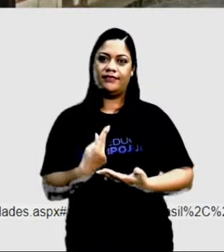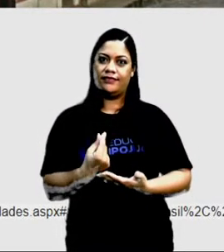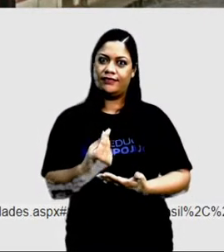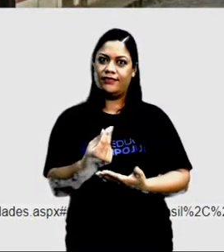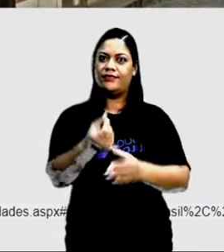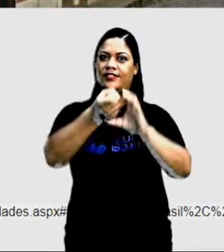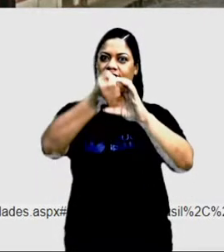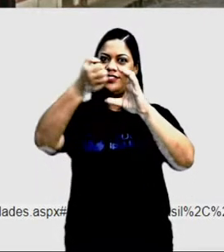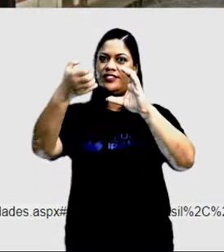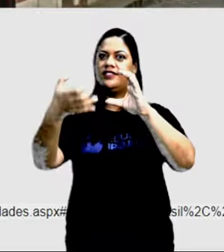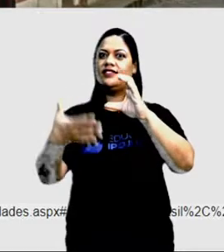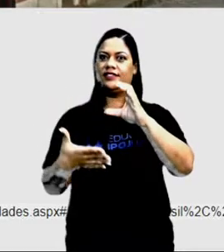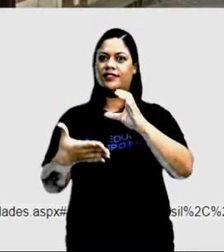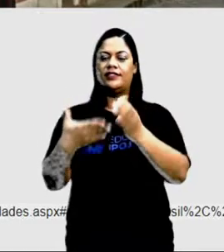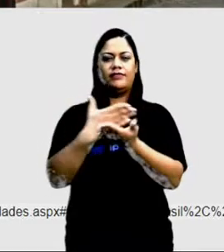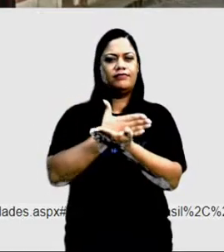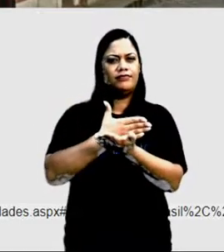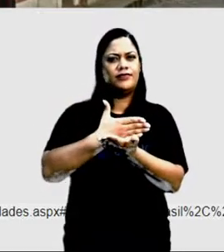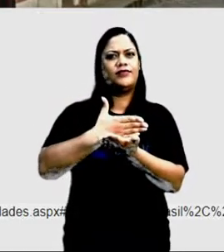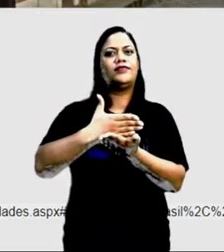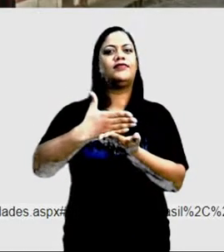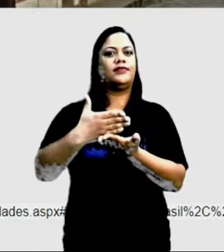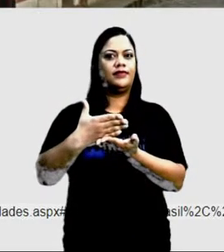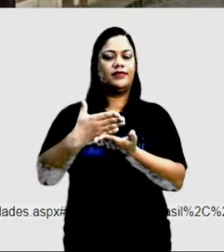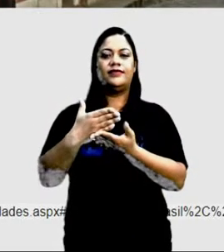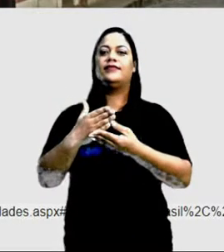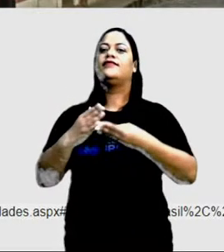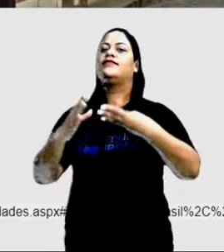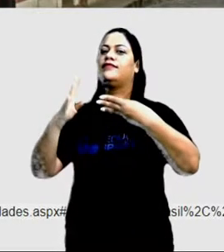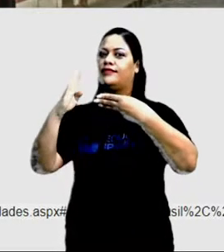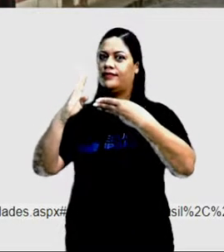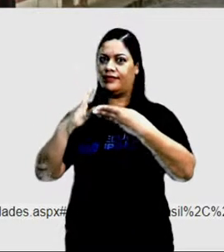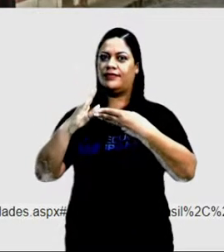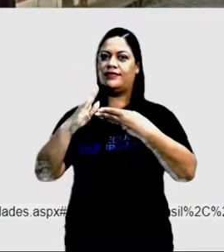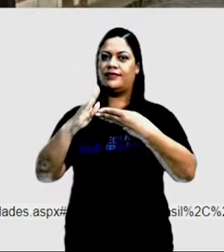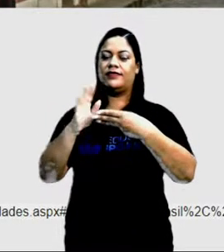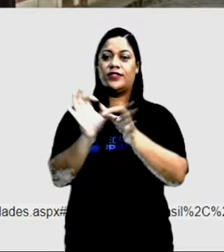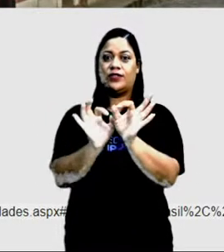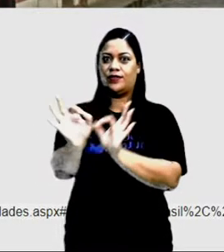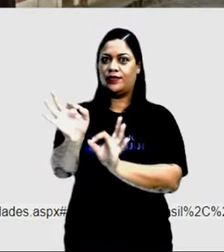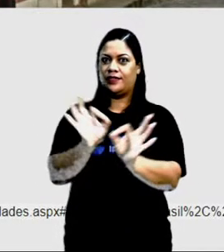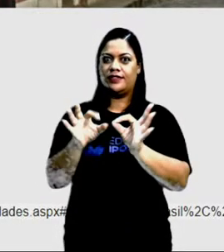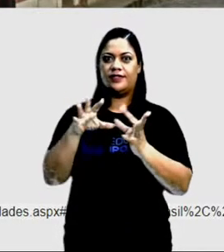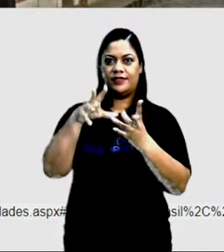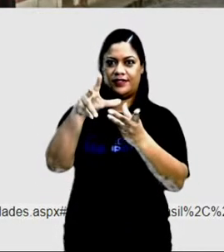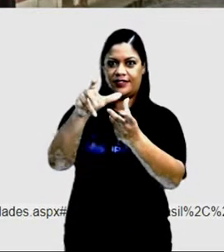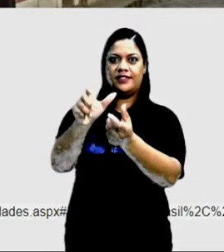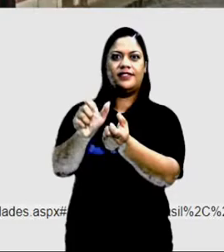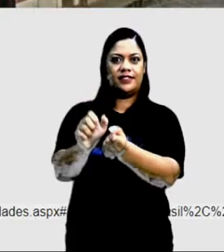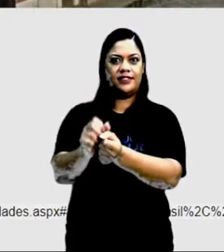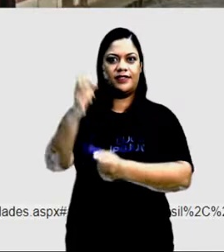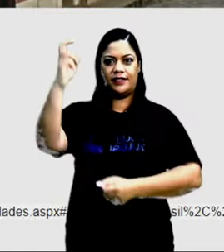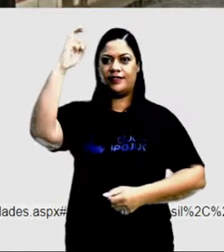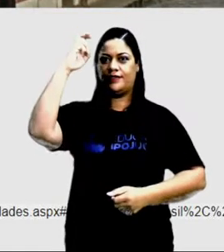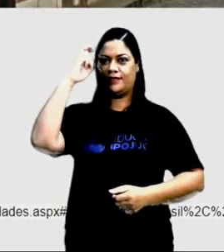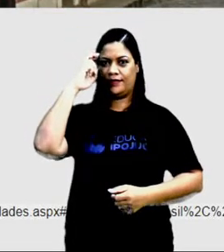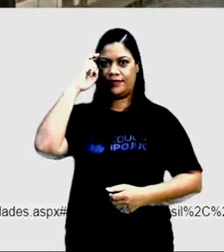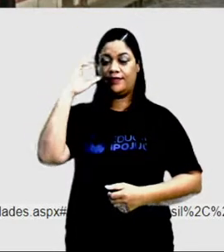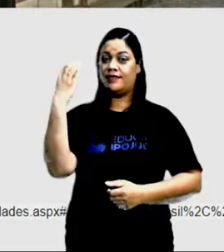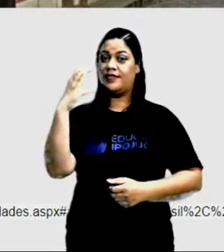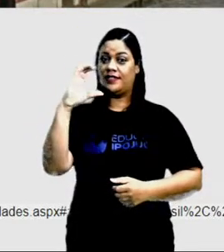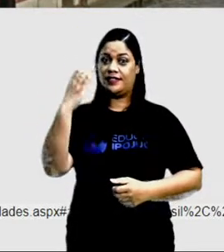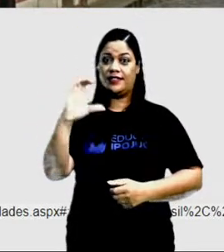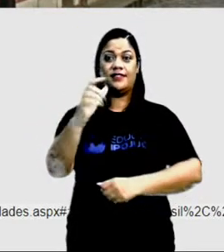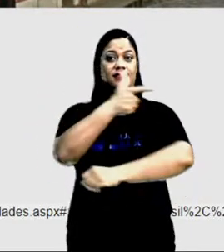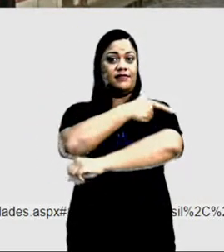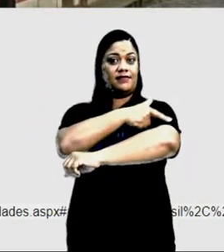características originais. A Unesco, que é uma organização das Nações Unidas para a Cultura, Ciência e